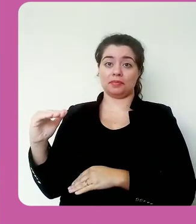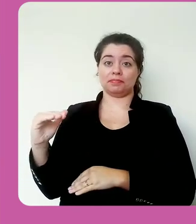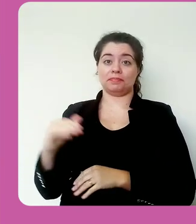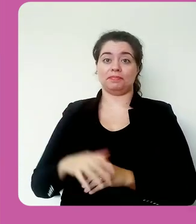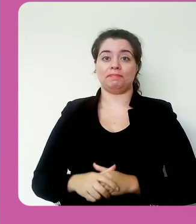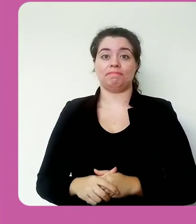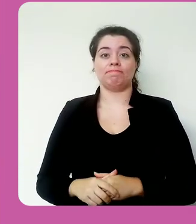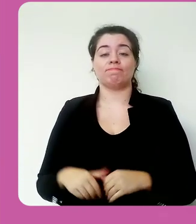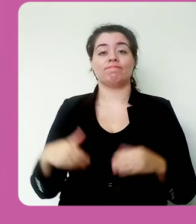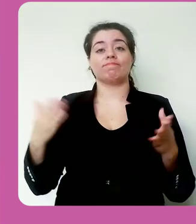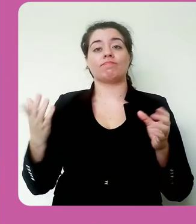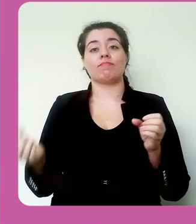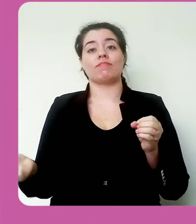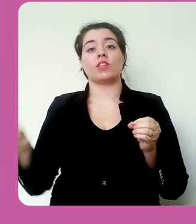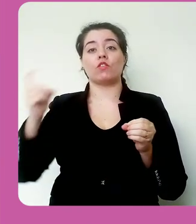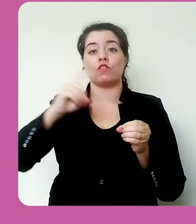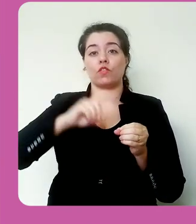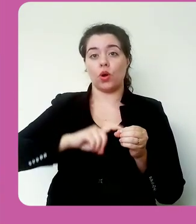aqui,